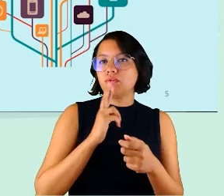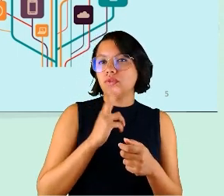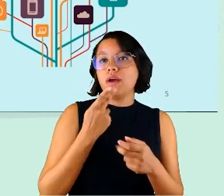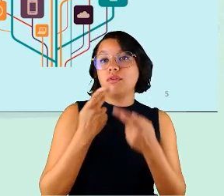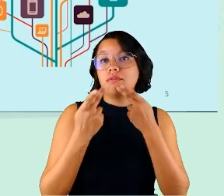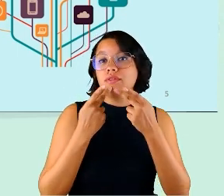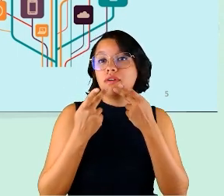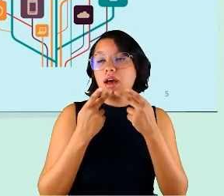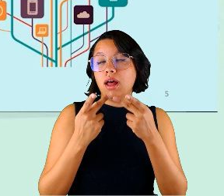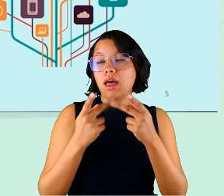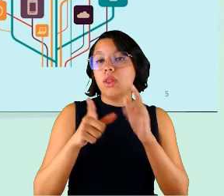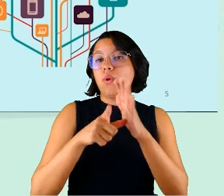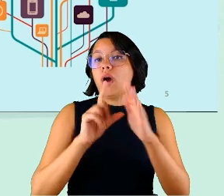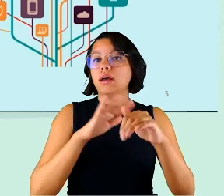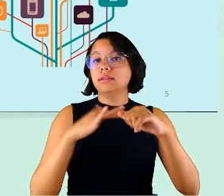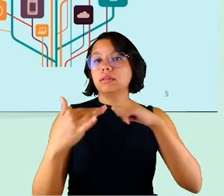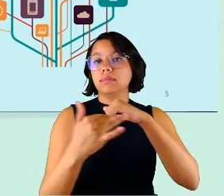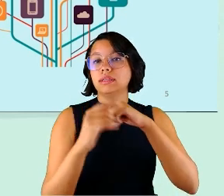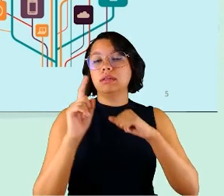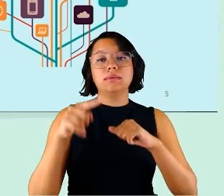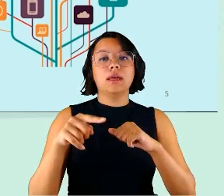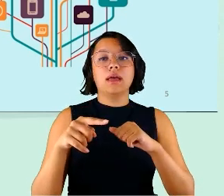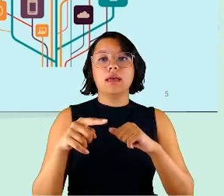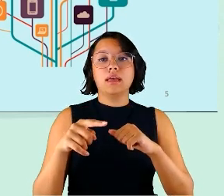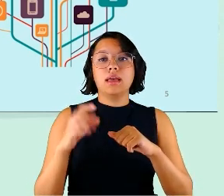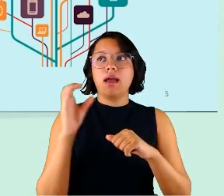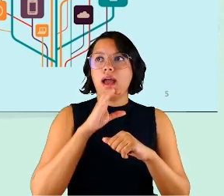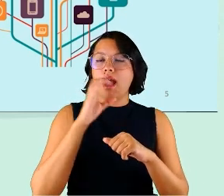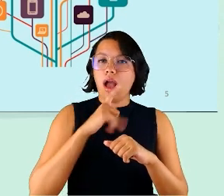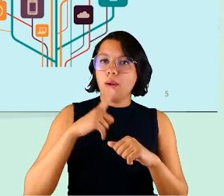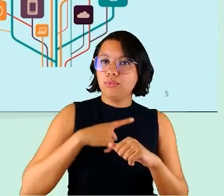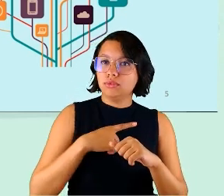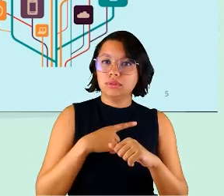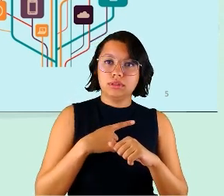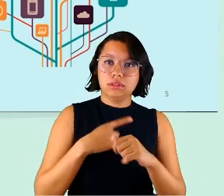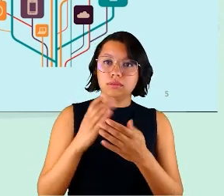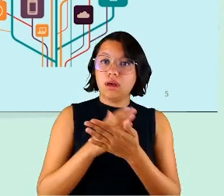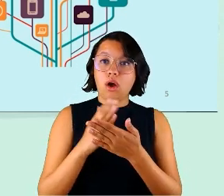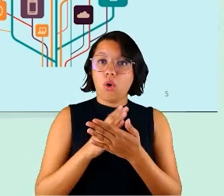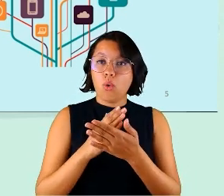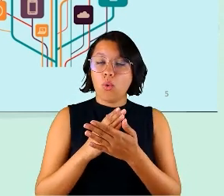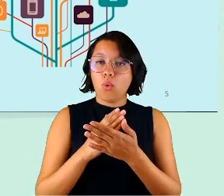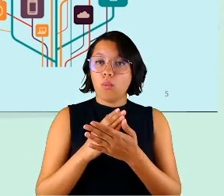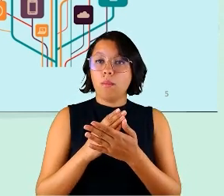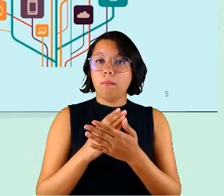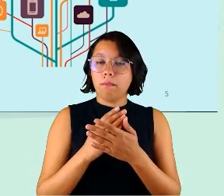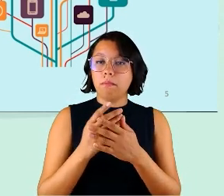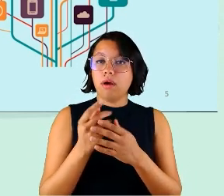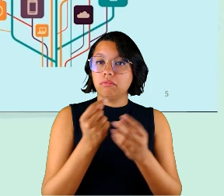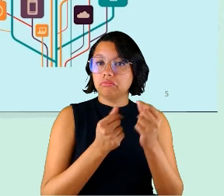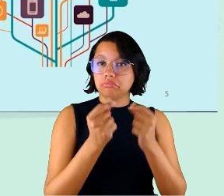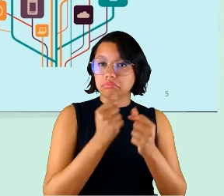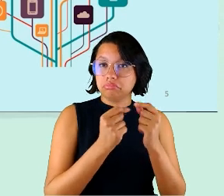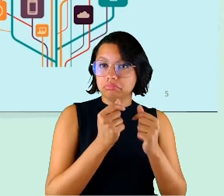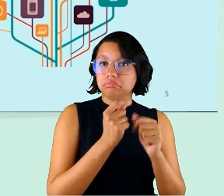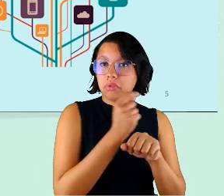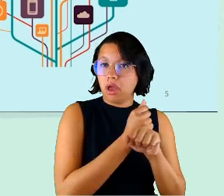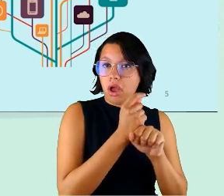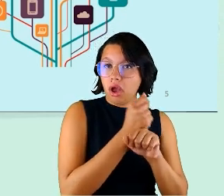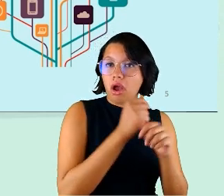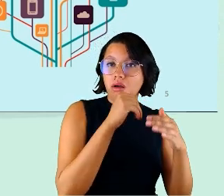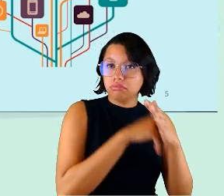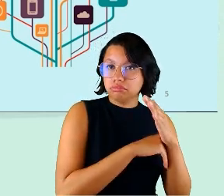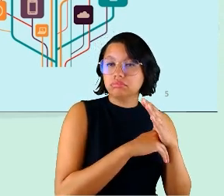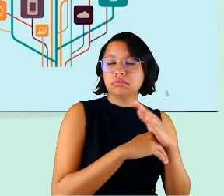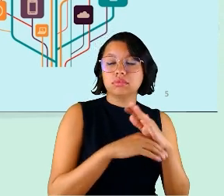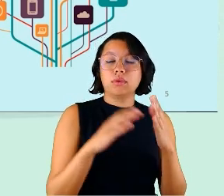o que se dizia antes da pandemia é que logo, logo teríamos alguma economia com alguns desses recursos